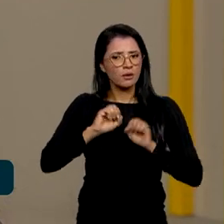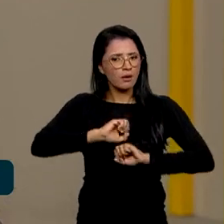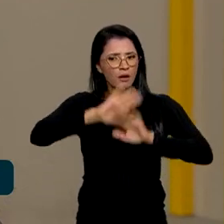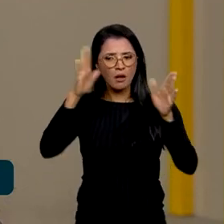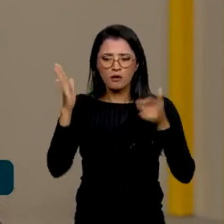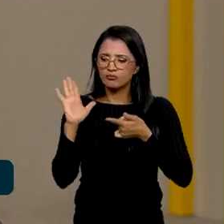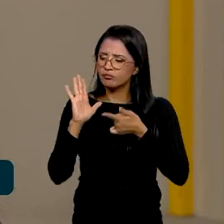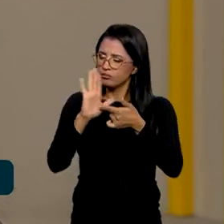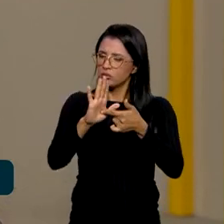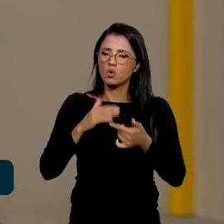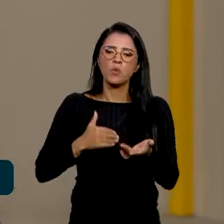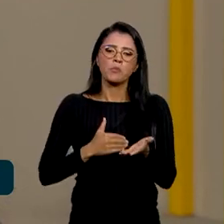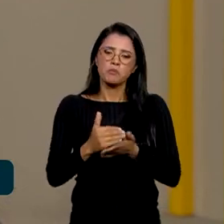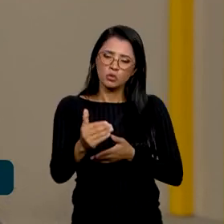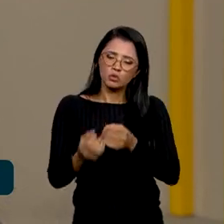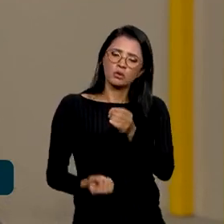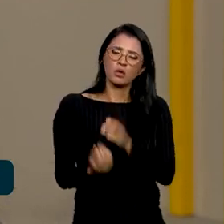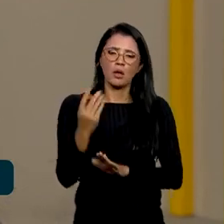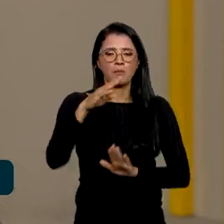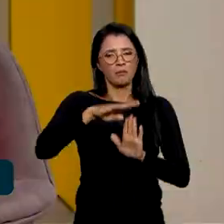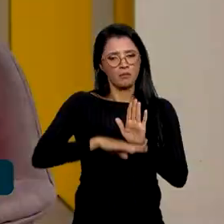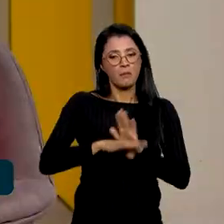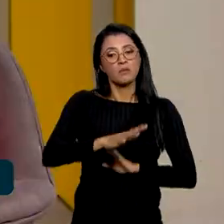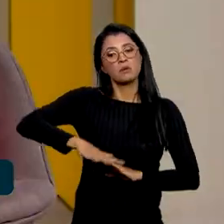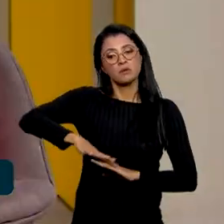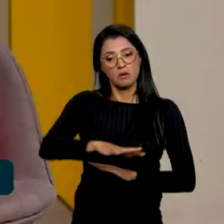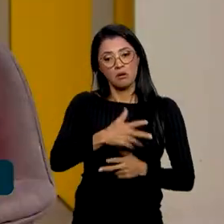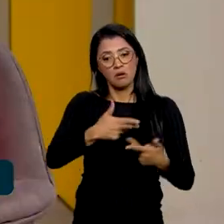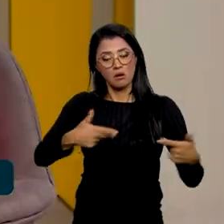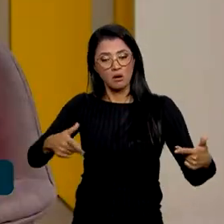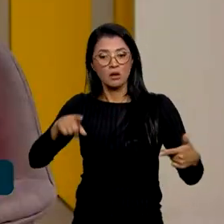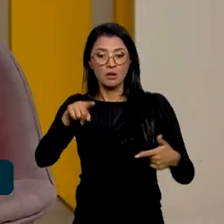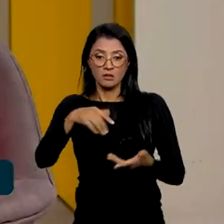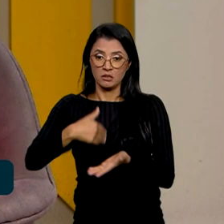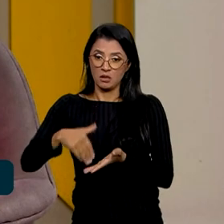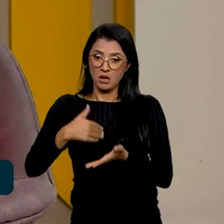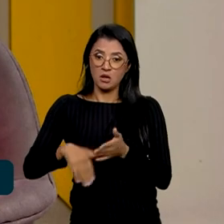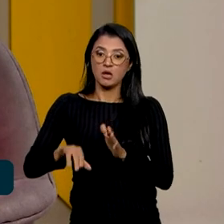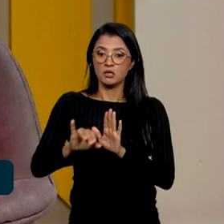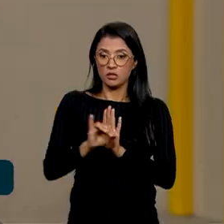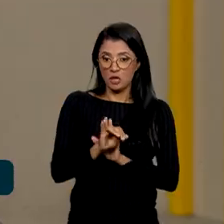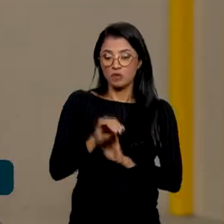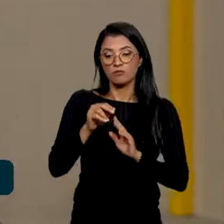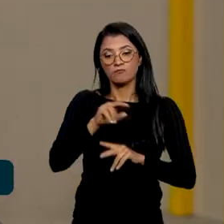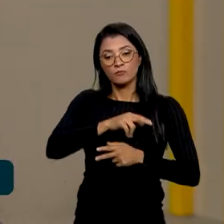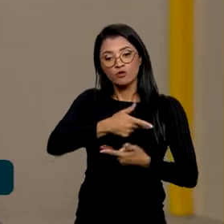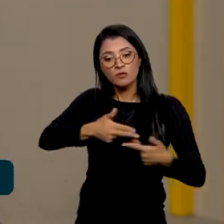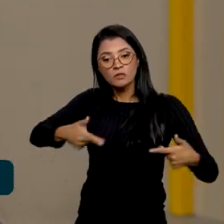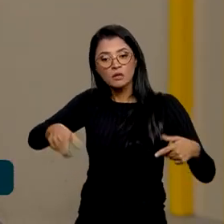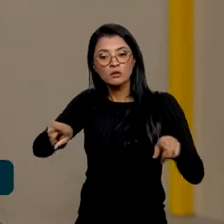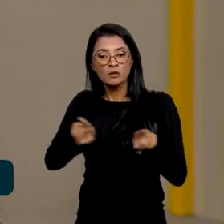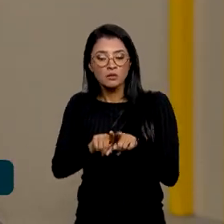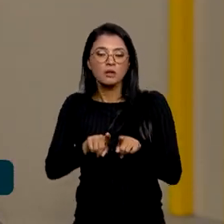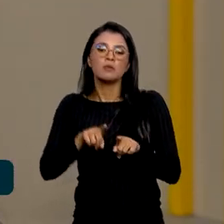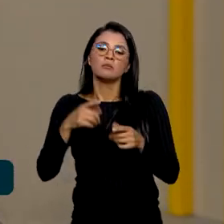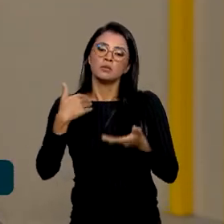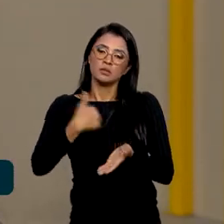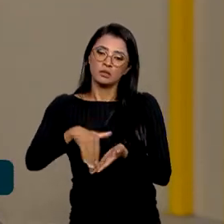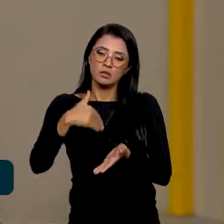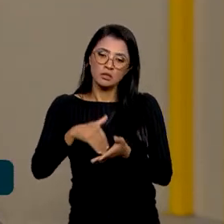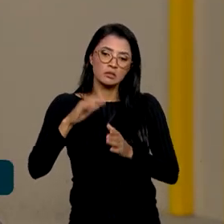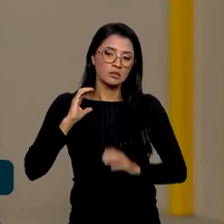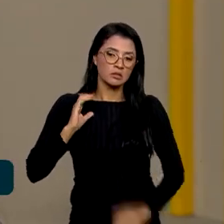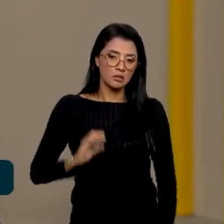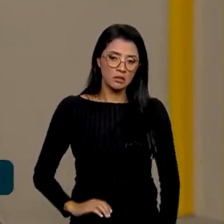começaram a ser feitas ações e programas para esse campo. A Secretaria da Identidade e Diversidade e, ao mesmo tempo, a Secretaria da Cidadania Cultural,